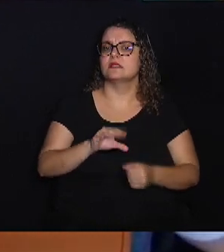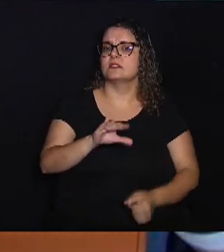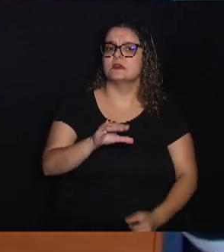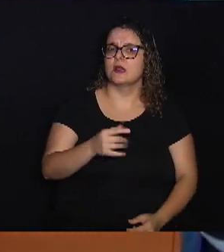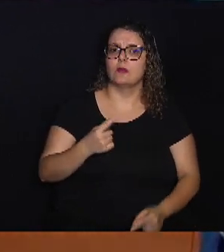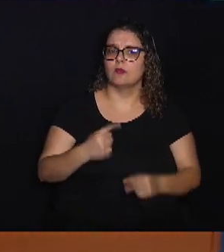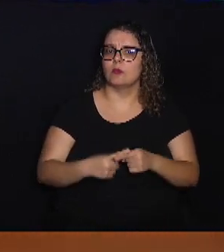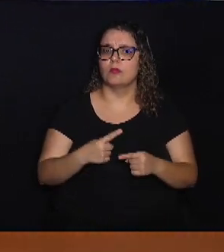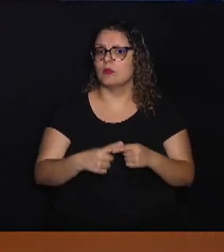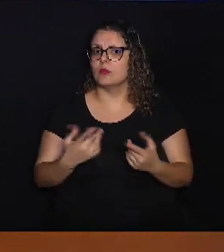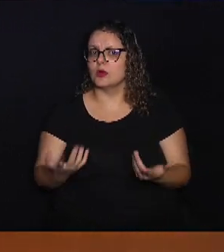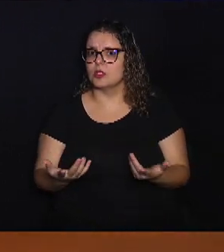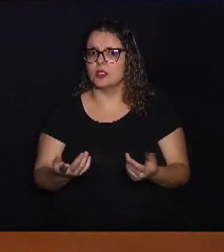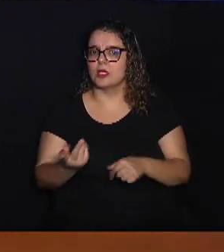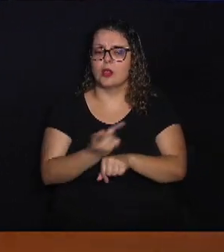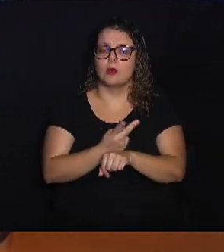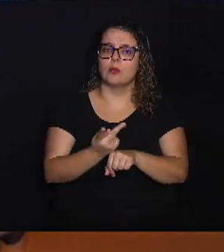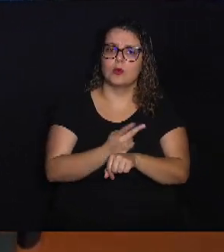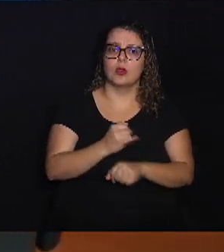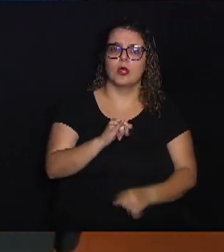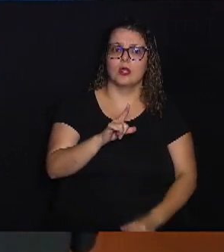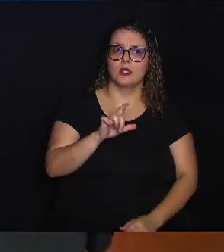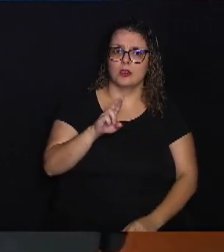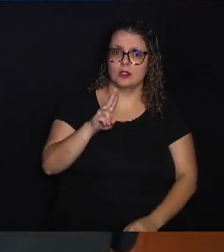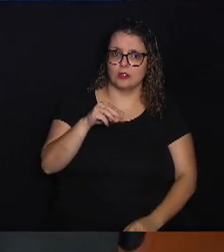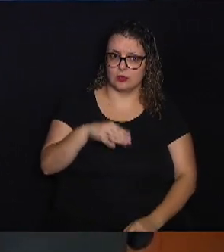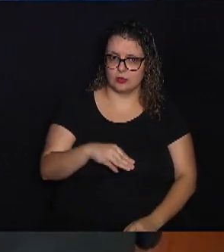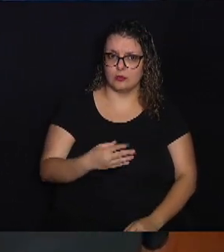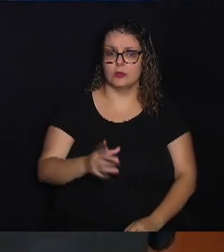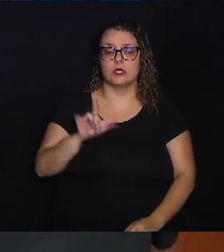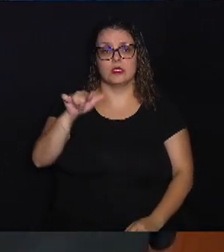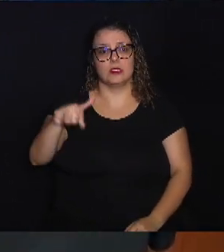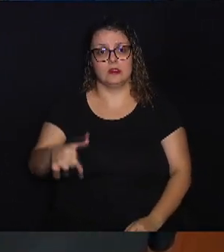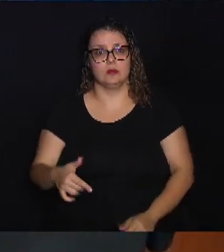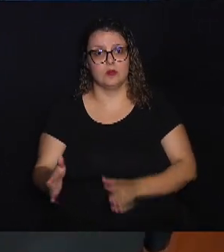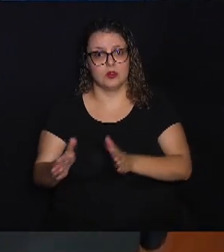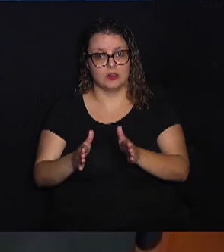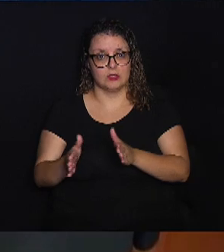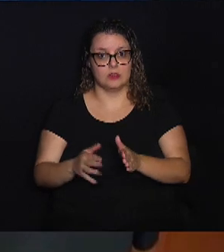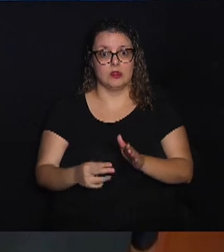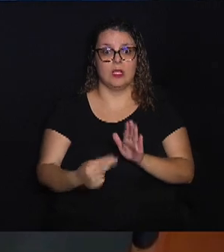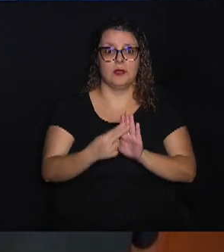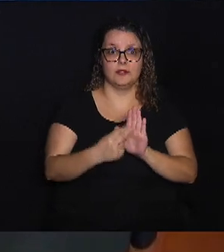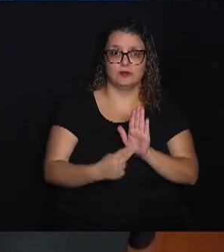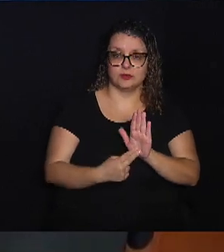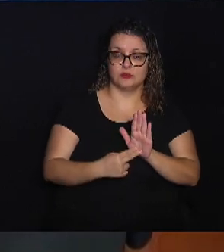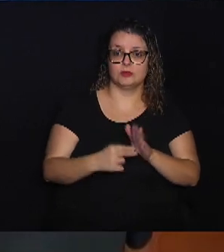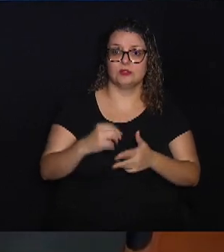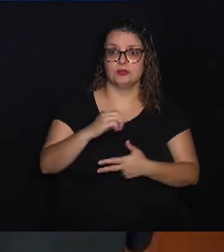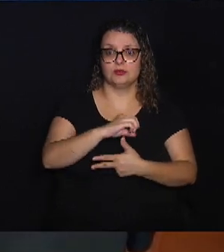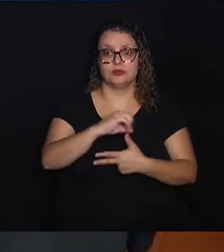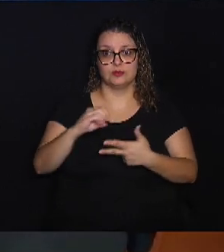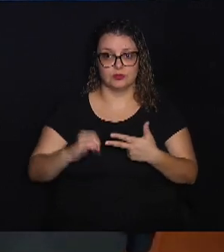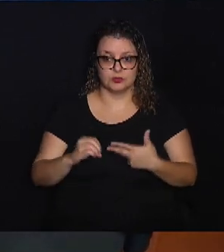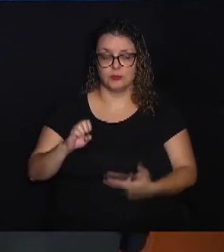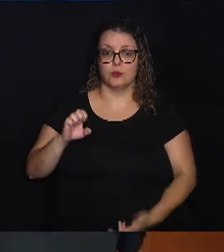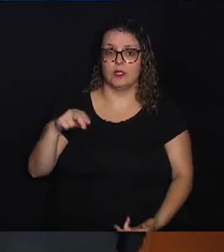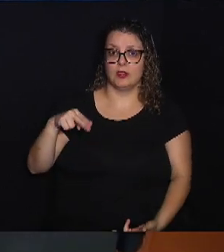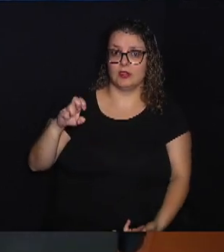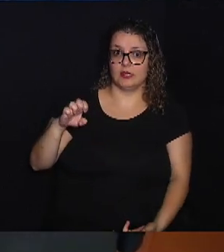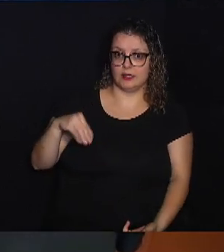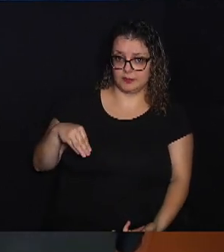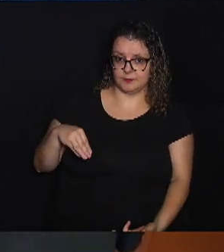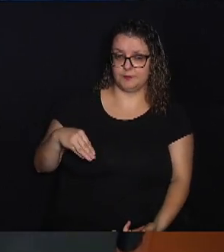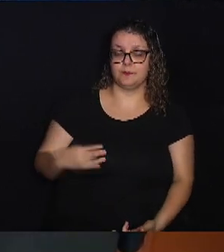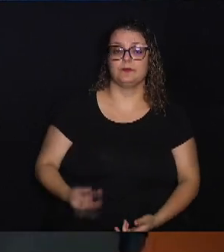por que ele procurou o Ailo. Na segunda aí nós usamos a nota do Enem, então ele tem que fazer o Enem. E a